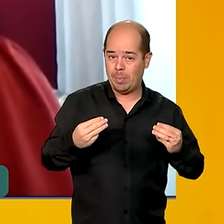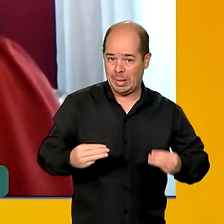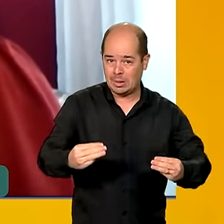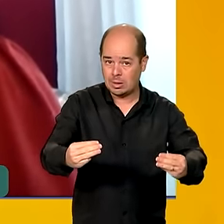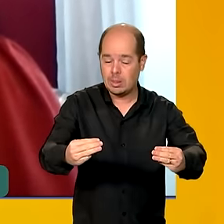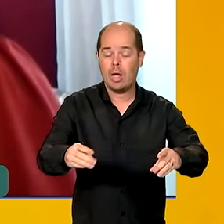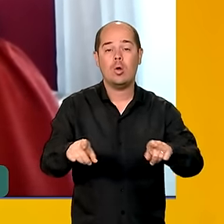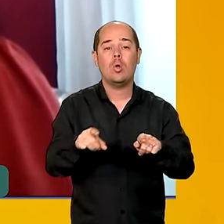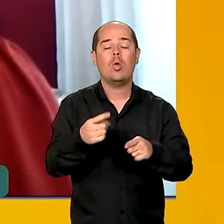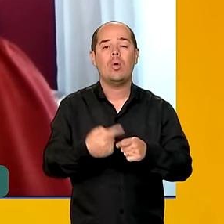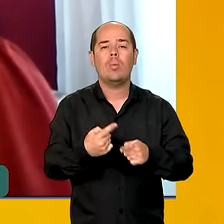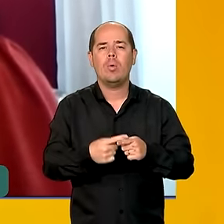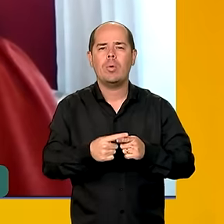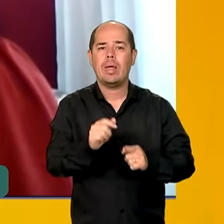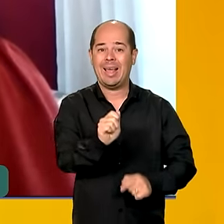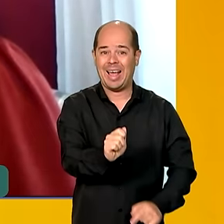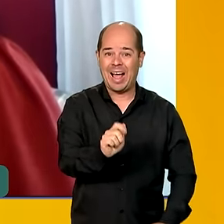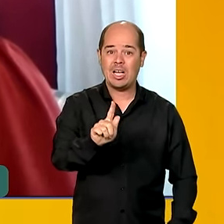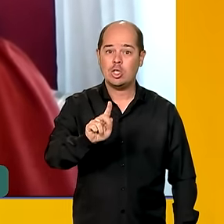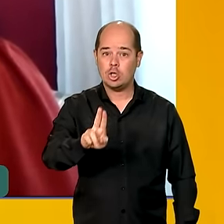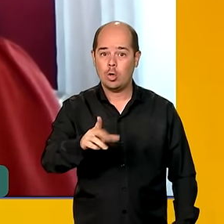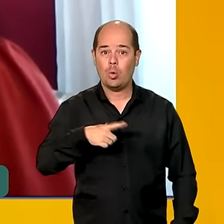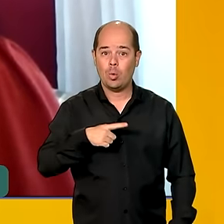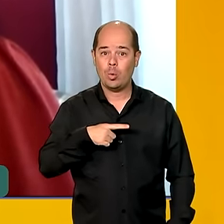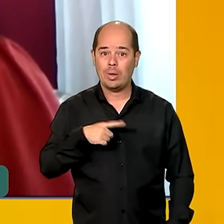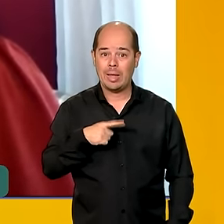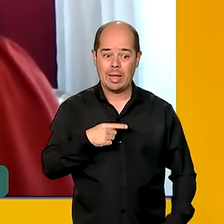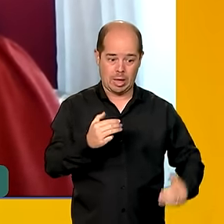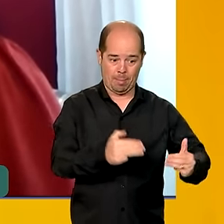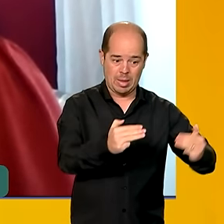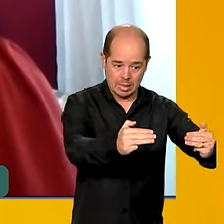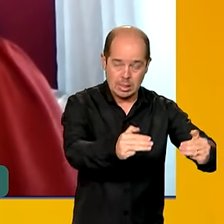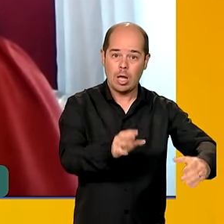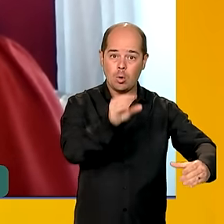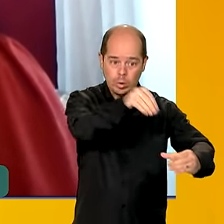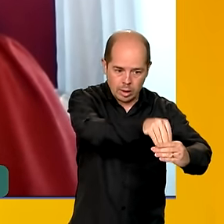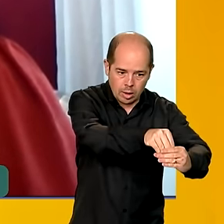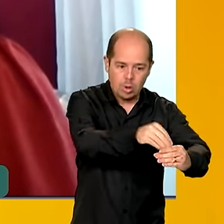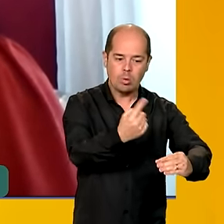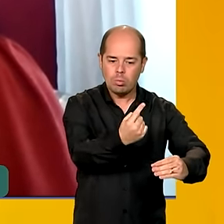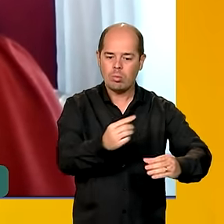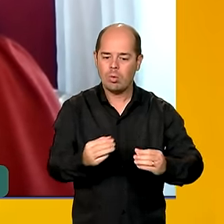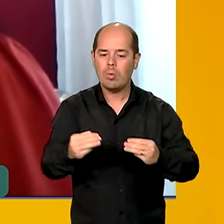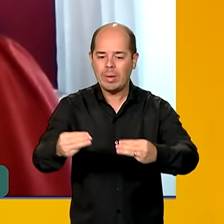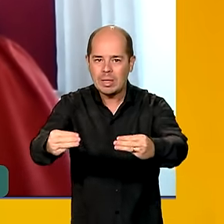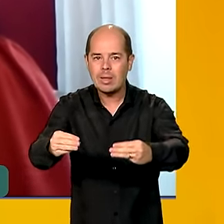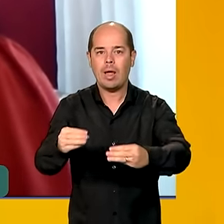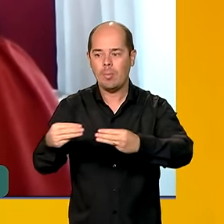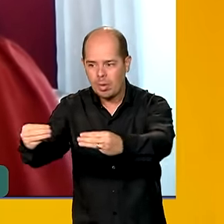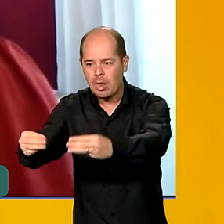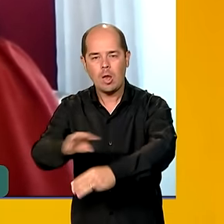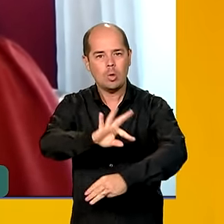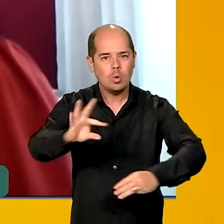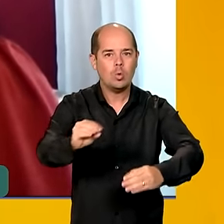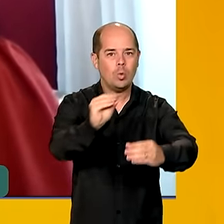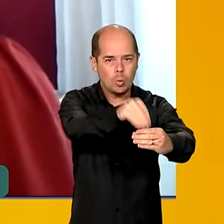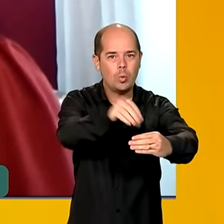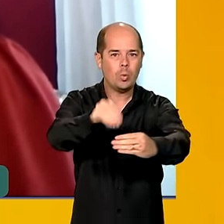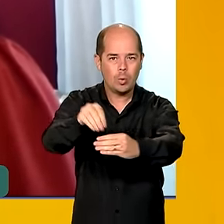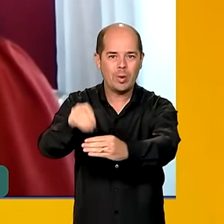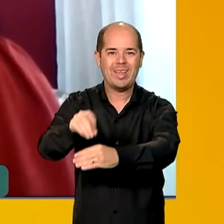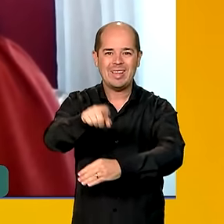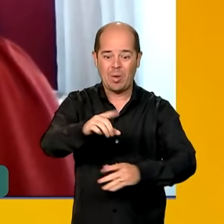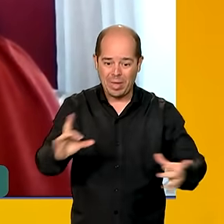os ministérios em Brasília, a AGU tem um órgão de consultoria. Então, interligar de forma séria e